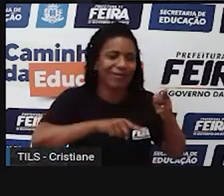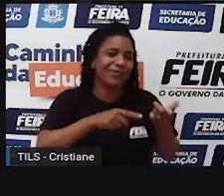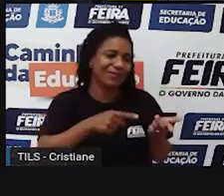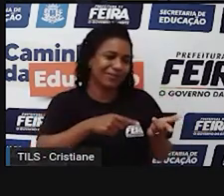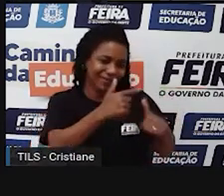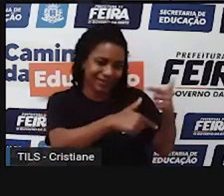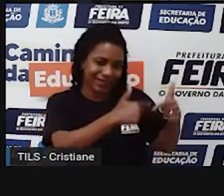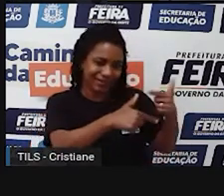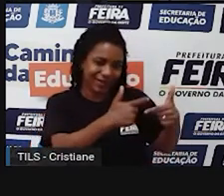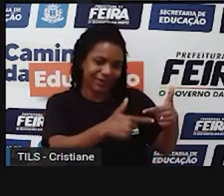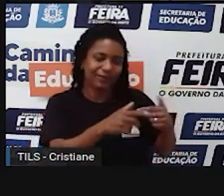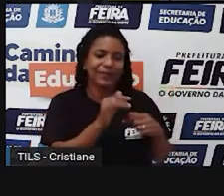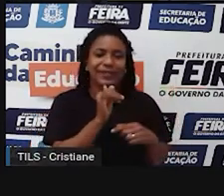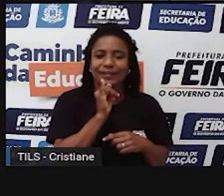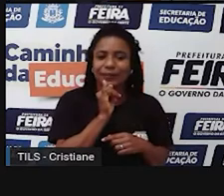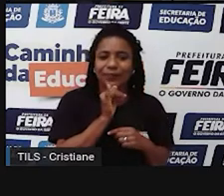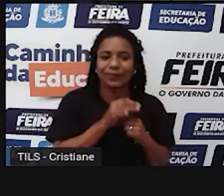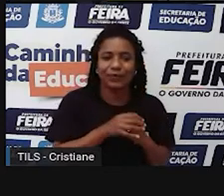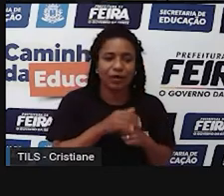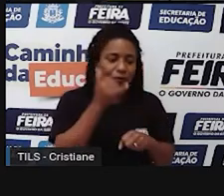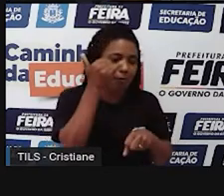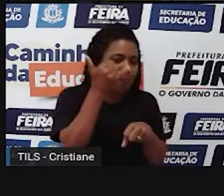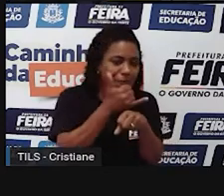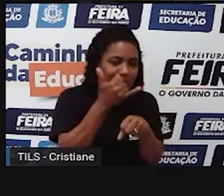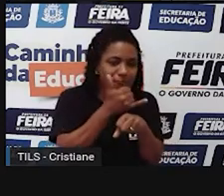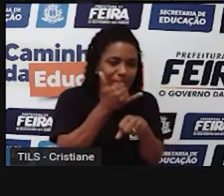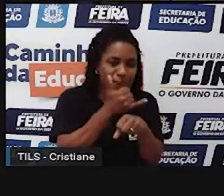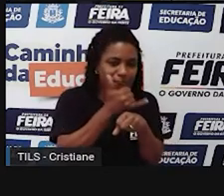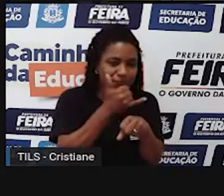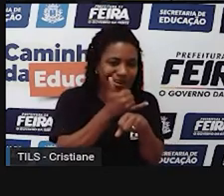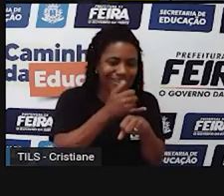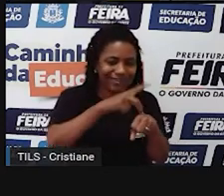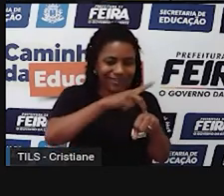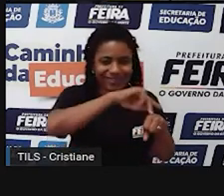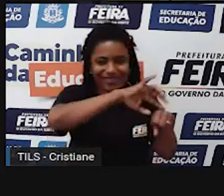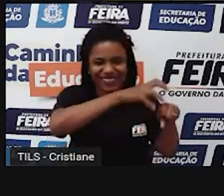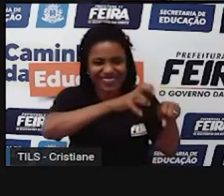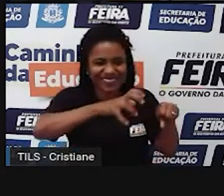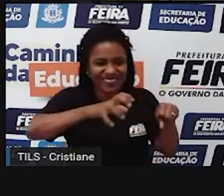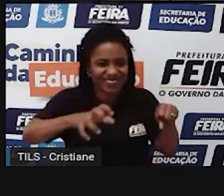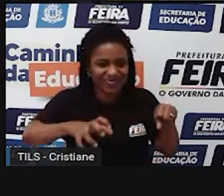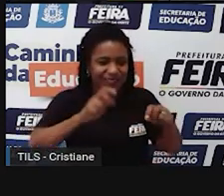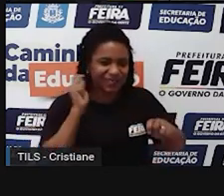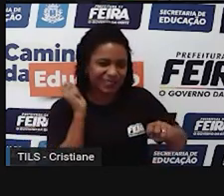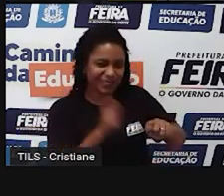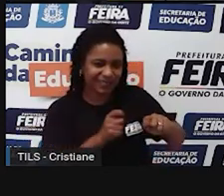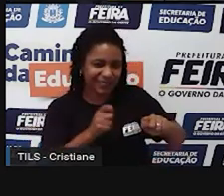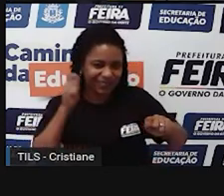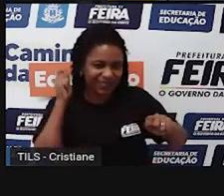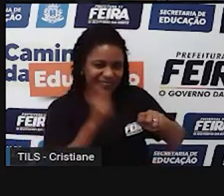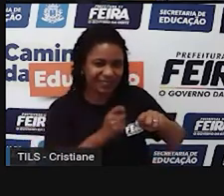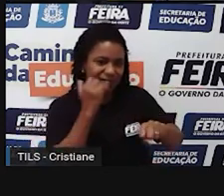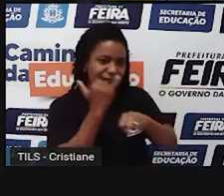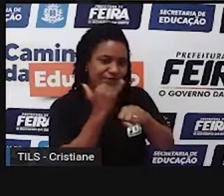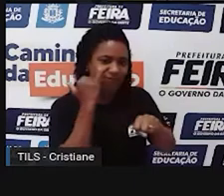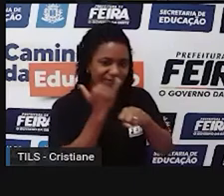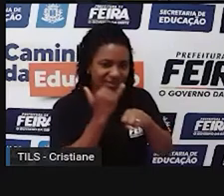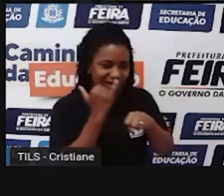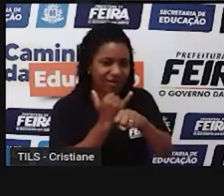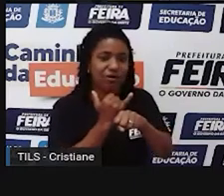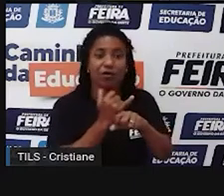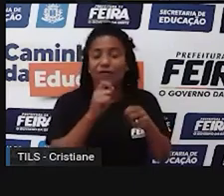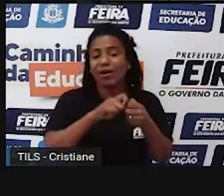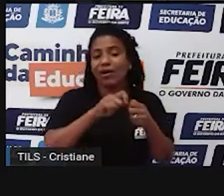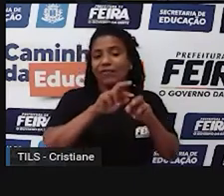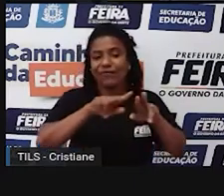você... O ferro mesmo, né? Que é tirado, né? Através do extrativismo, ele é utilizado para fazer os mais diversos tipos de produtos.